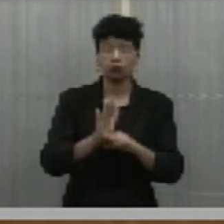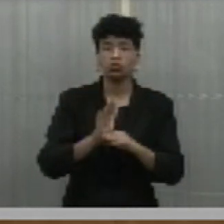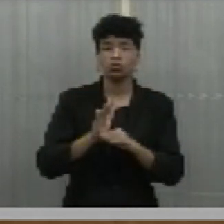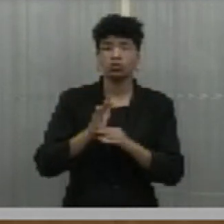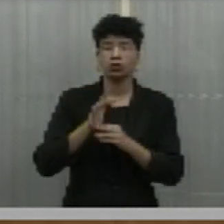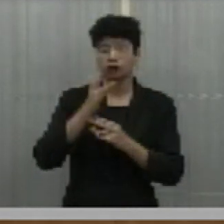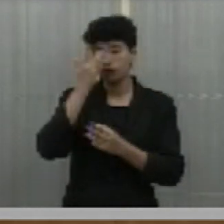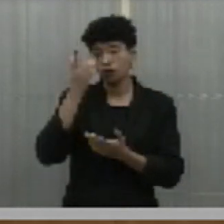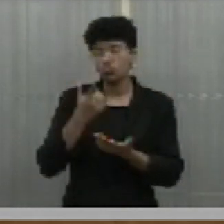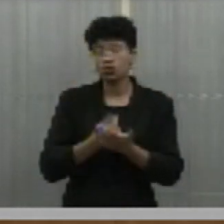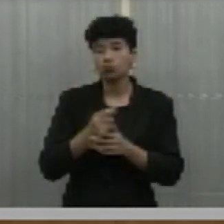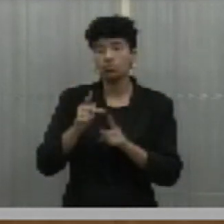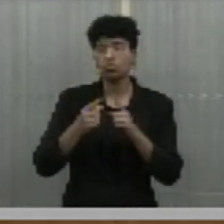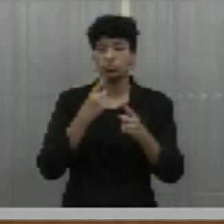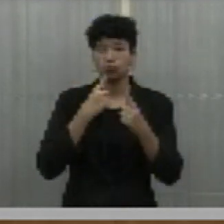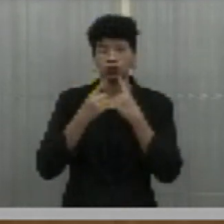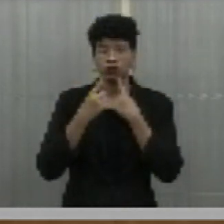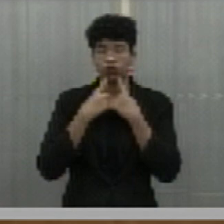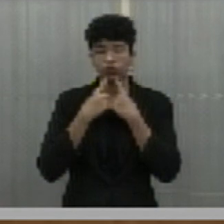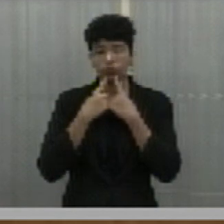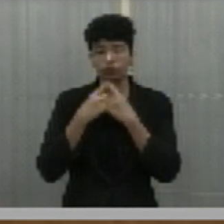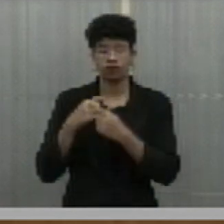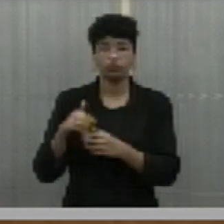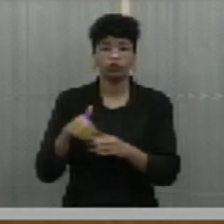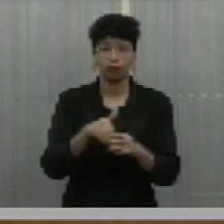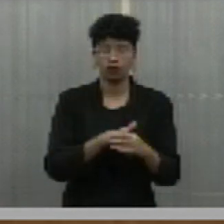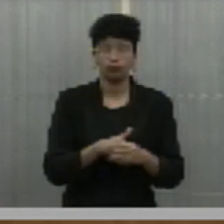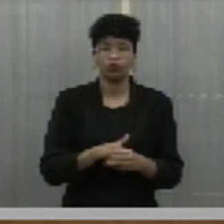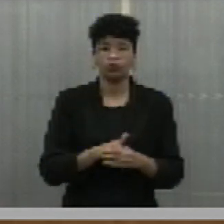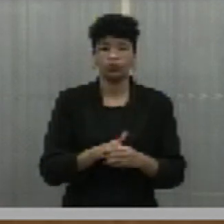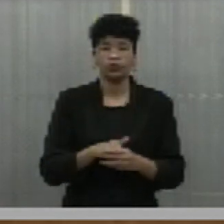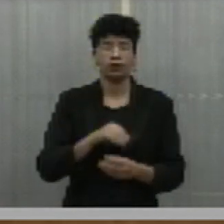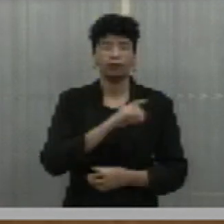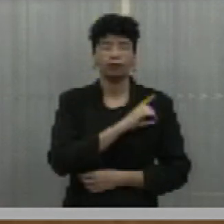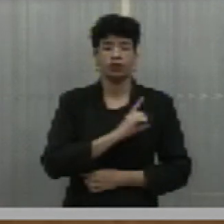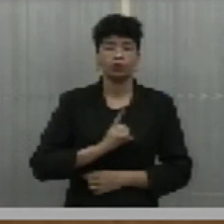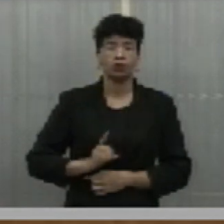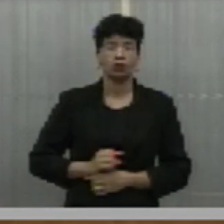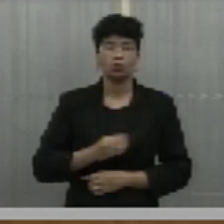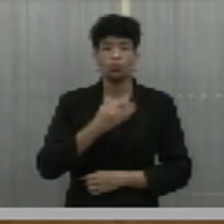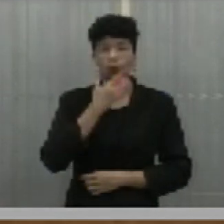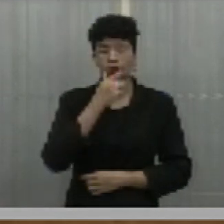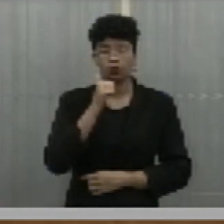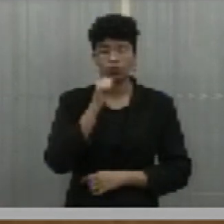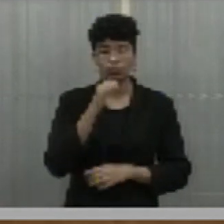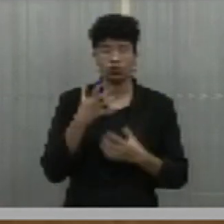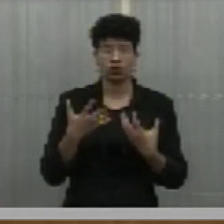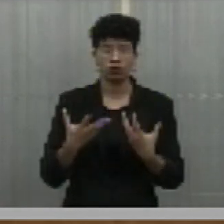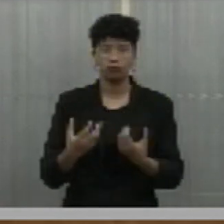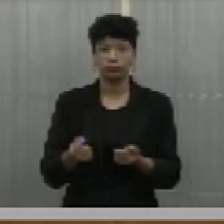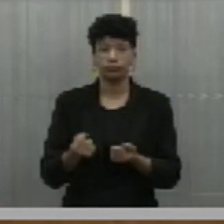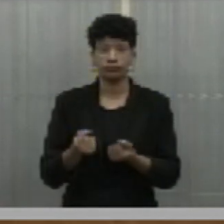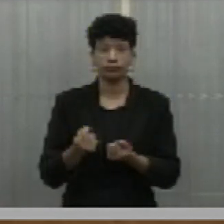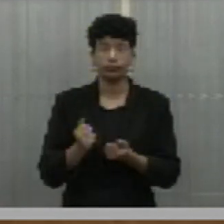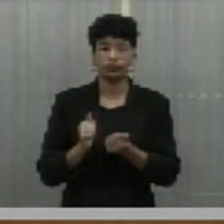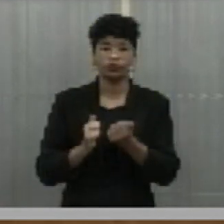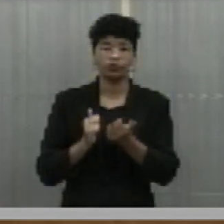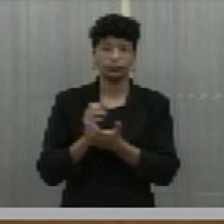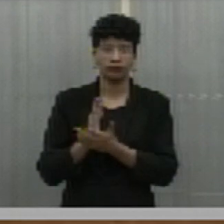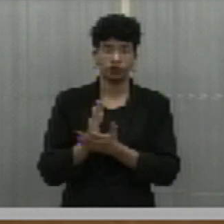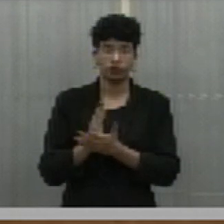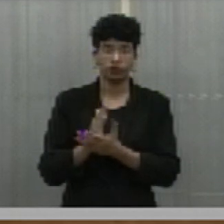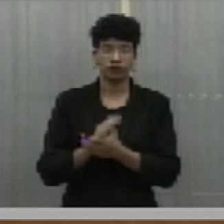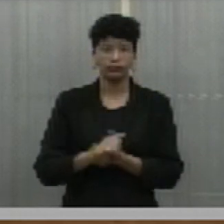consumidores. Em discussão, em votação, deputadas e deputados que aprovam, permaneçam como estão.